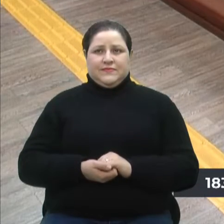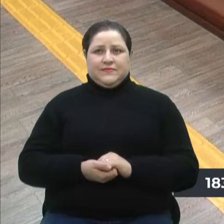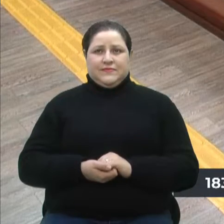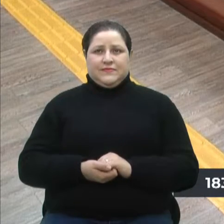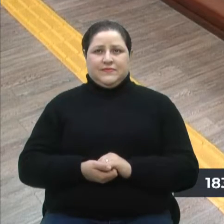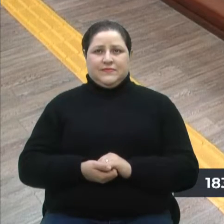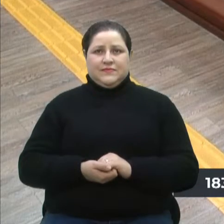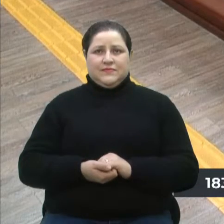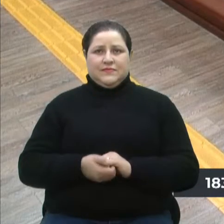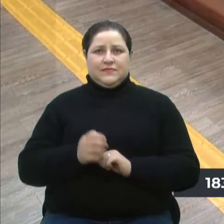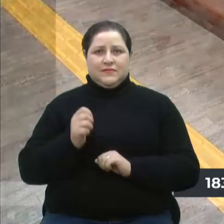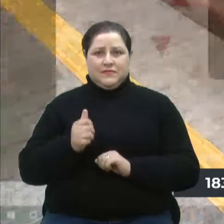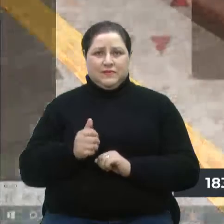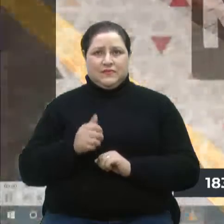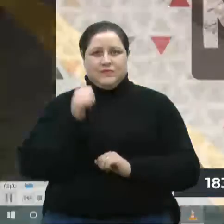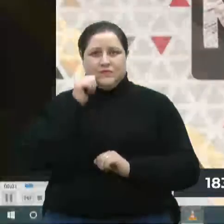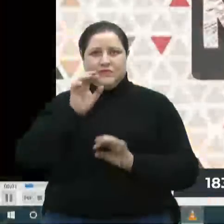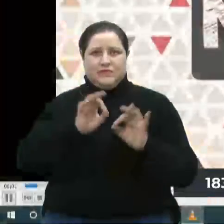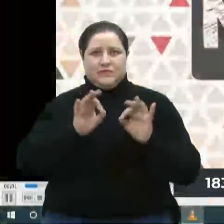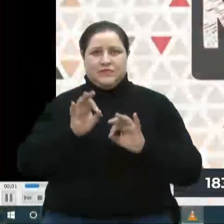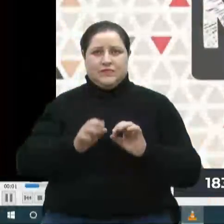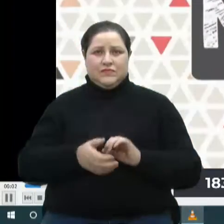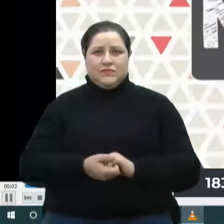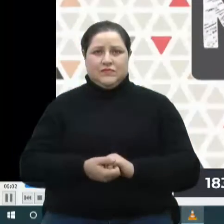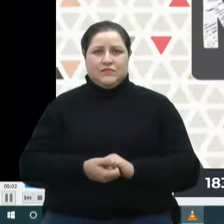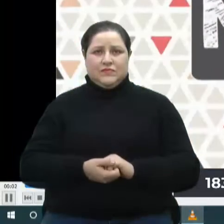Já vai entrar? A Milena está providenciando aí.